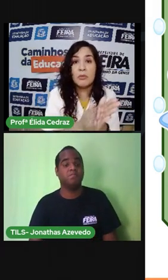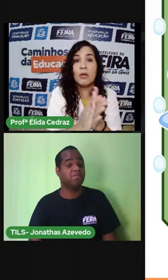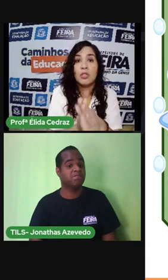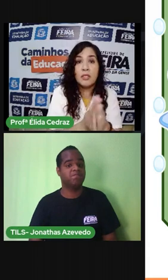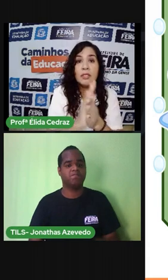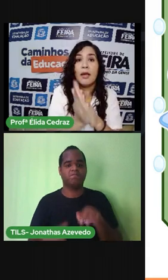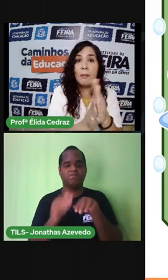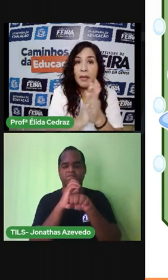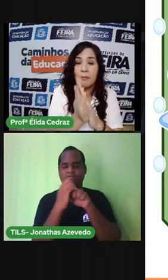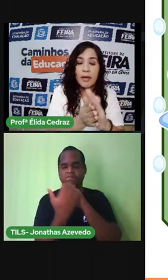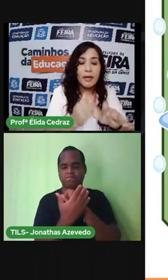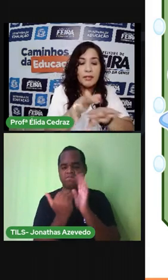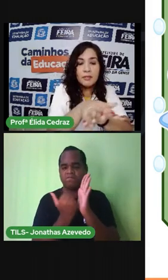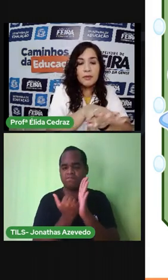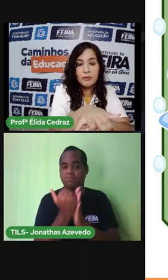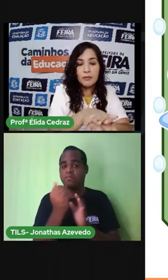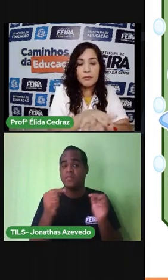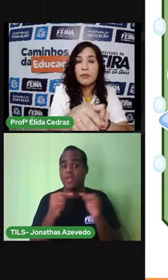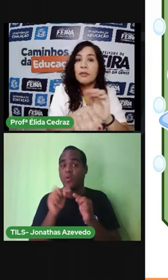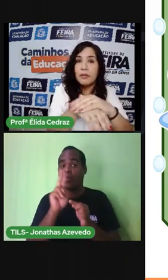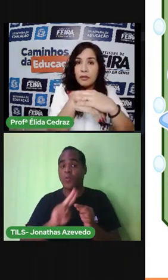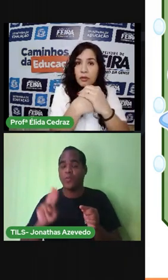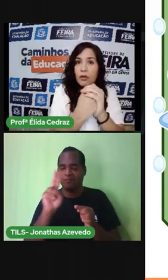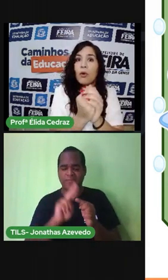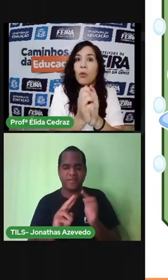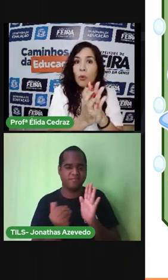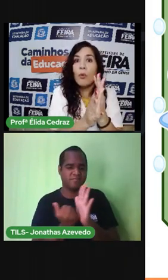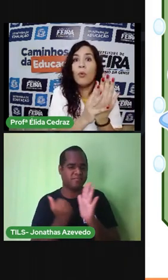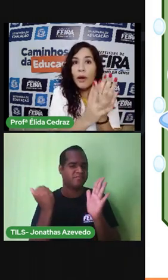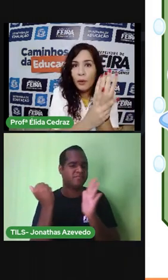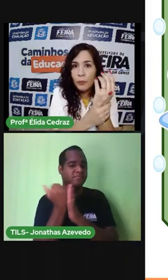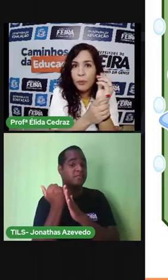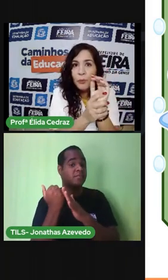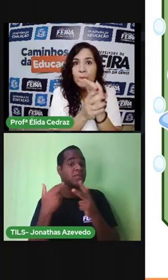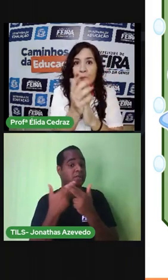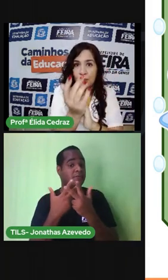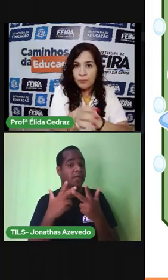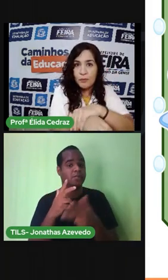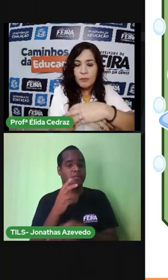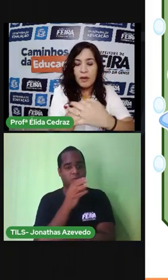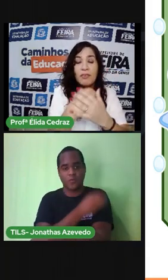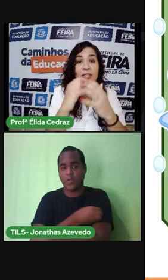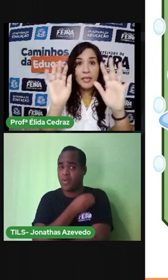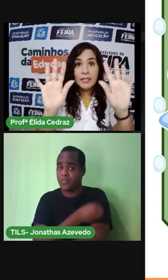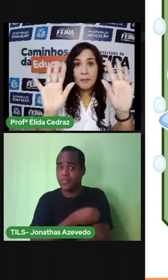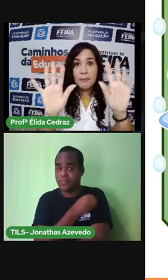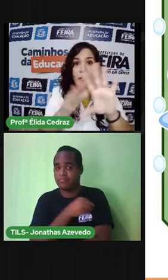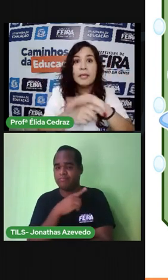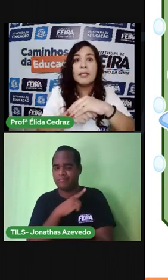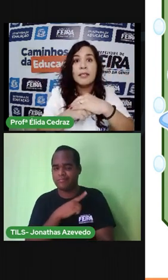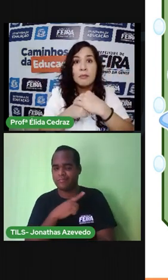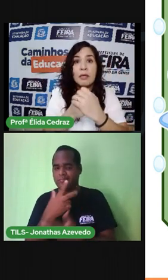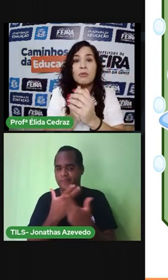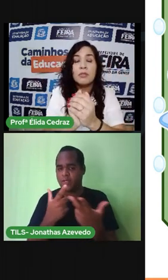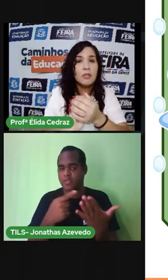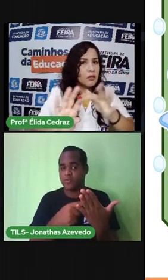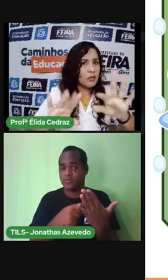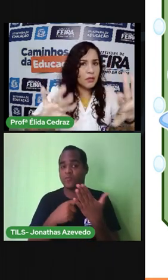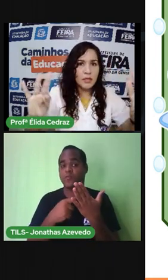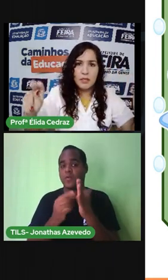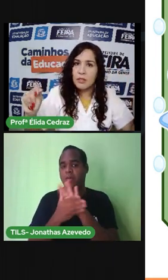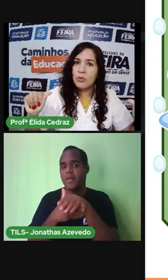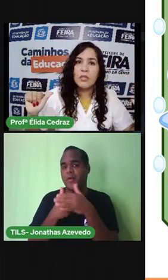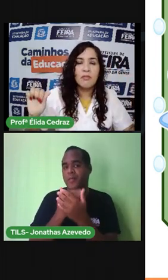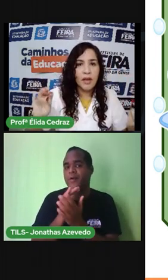nós começamos a utilizar bem mais o álcool para fazer a sepsia das mãos